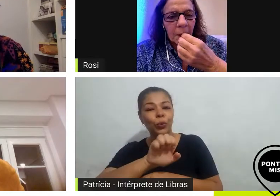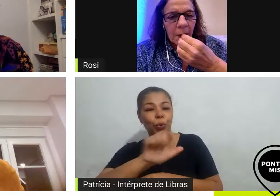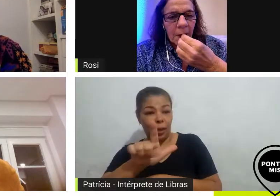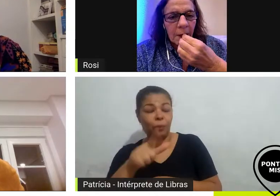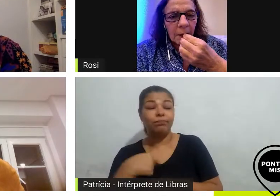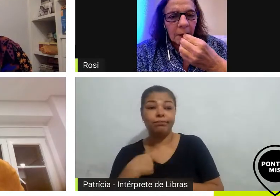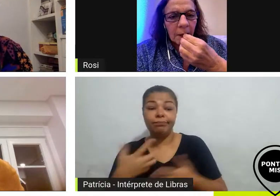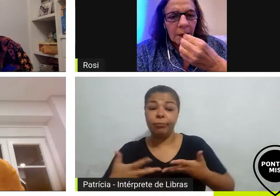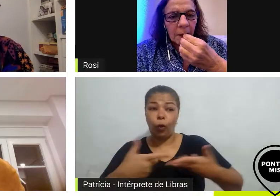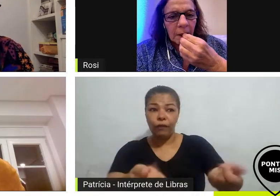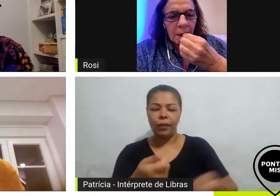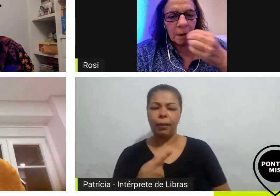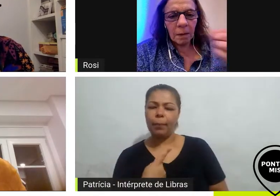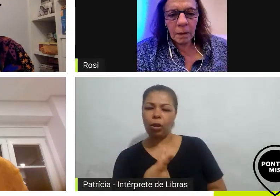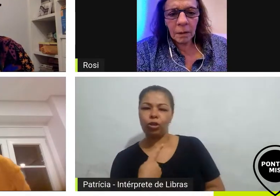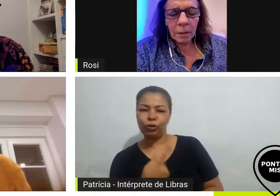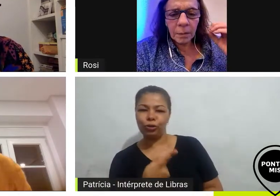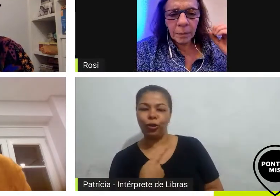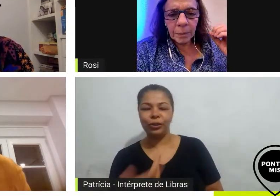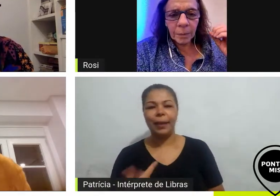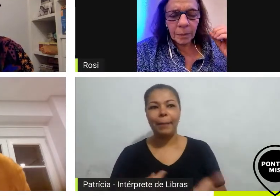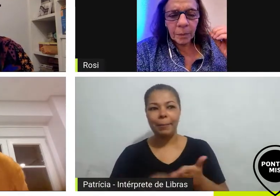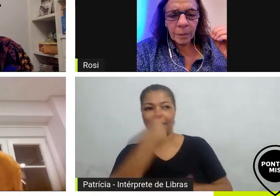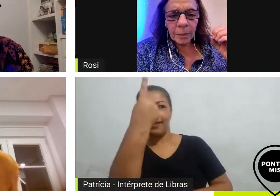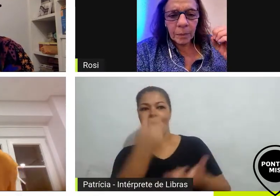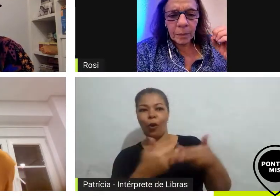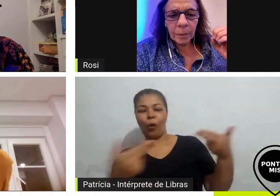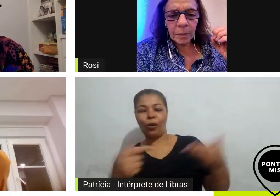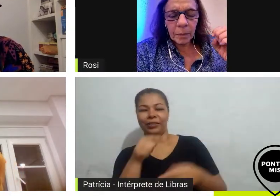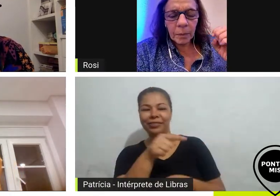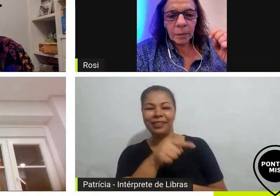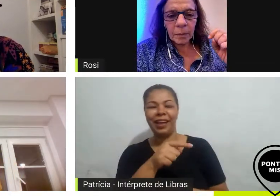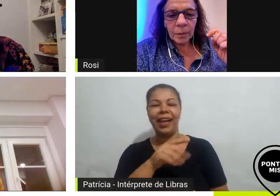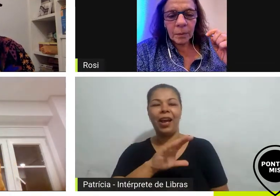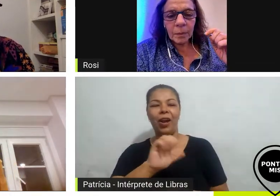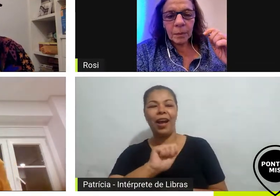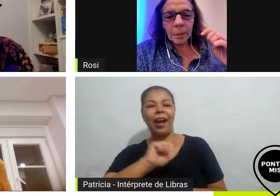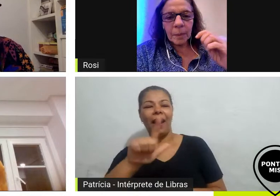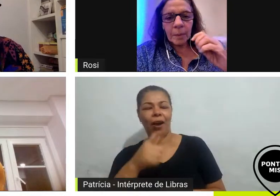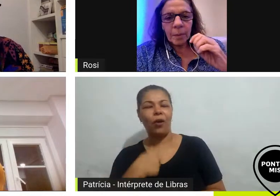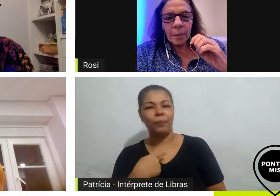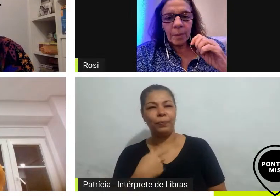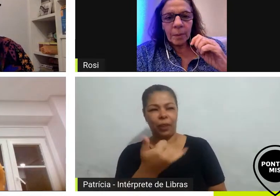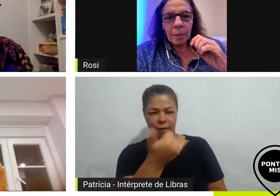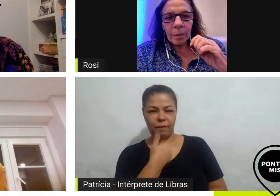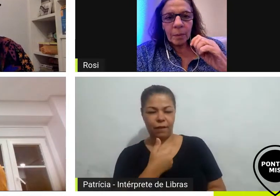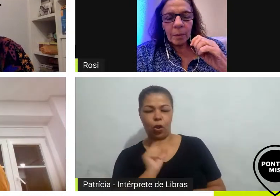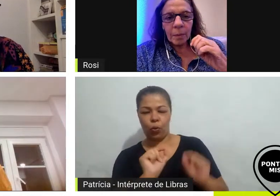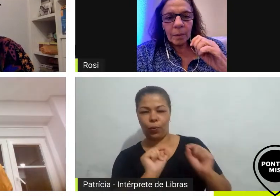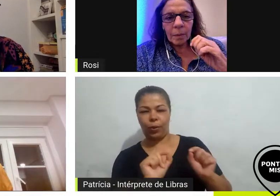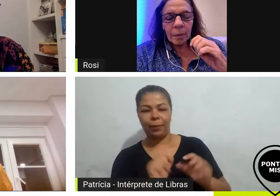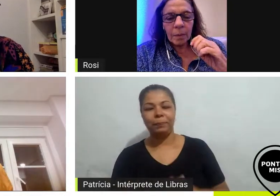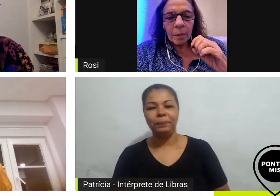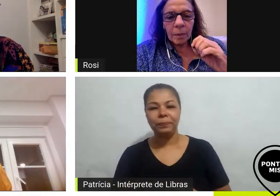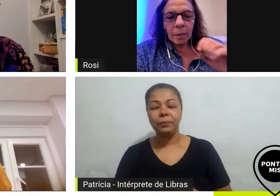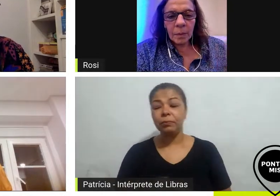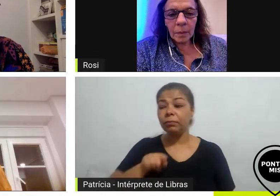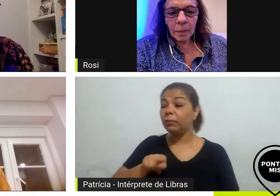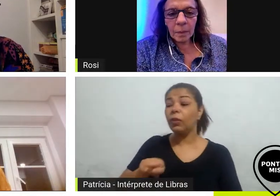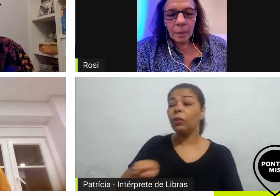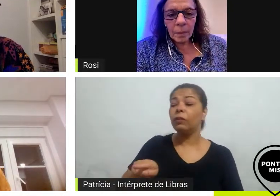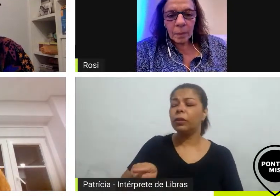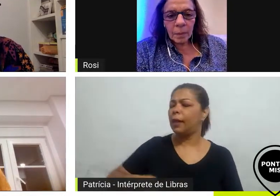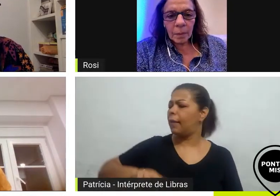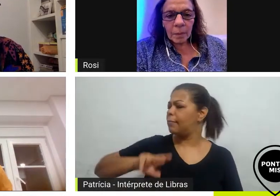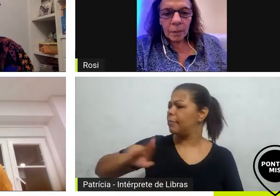coisa que o Carl me disse quando eu cheguei em São Paulo trabalhando no Rio direto ele falou assim você não é um